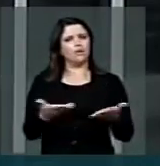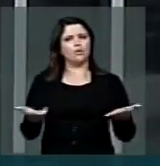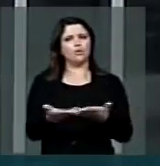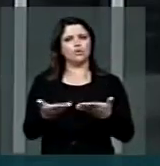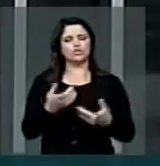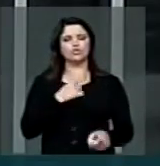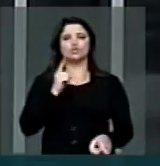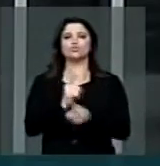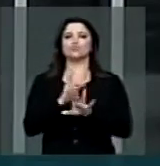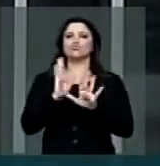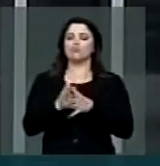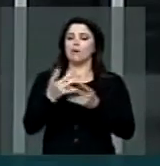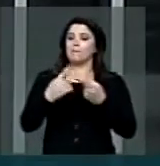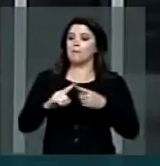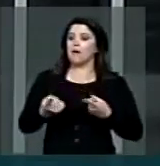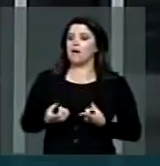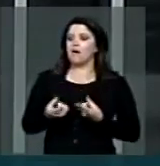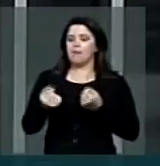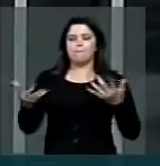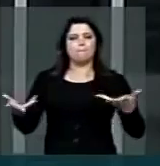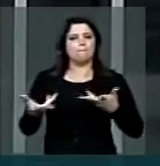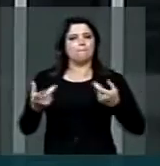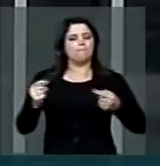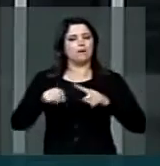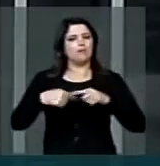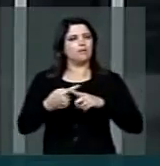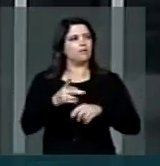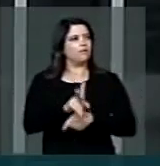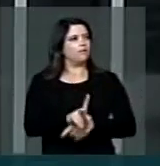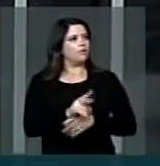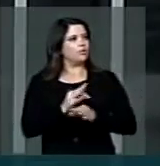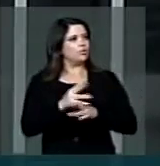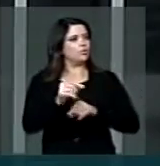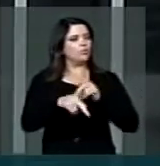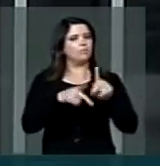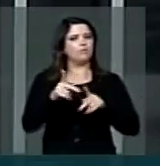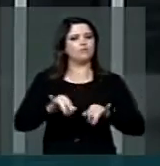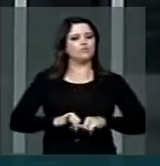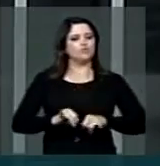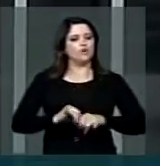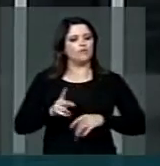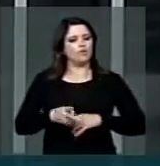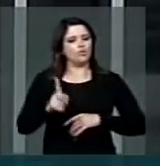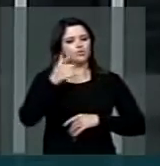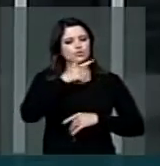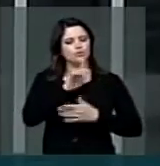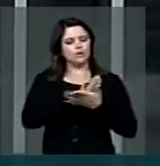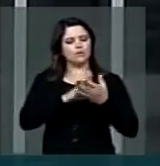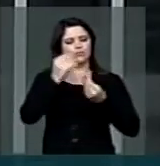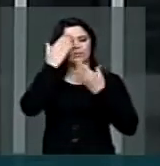descoberto de uma riqueza fantástica e que até hoje o povo não vai ter o dinheiro dela. Muito obrigado, senhor presidente.